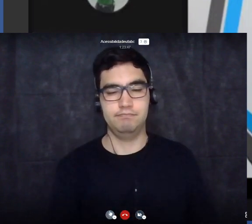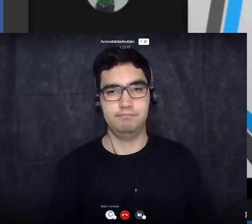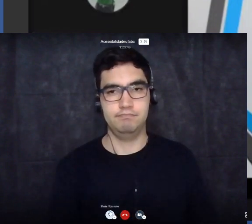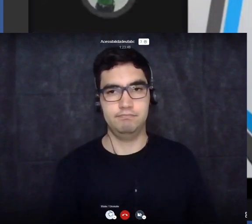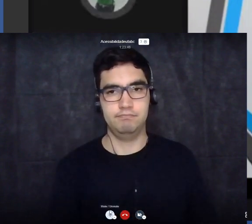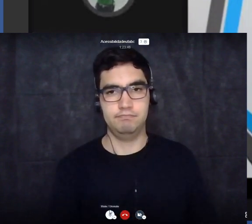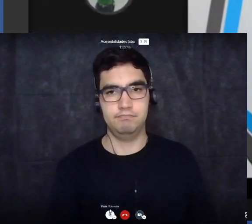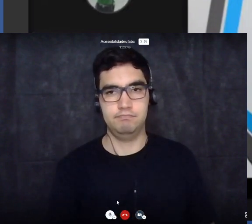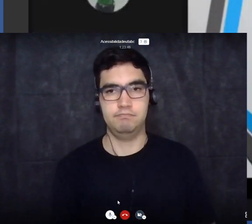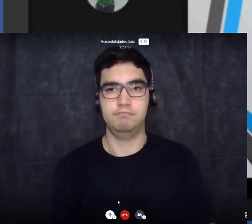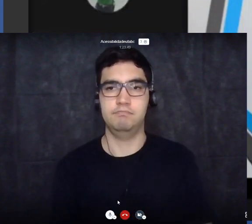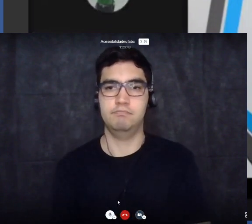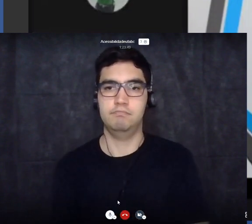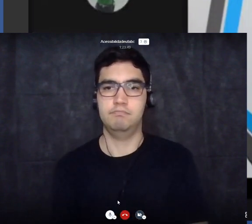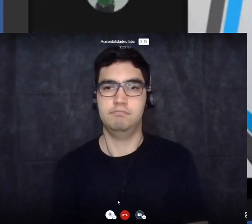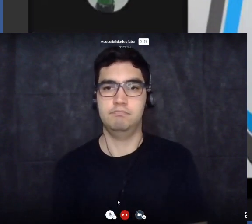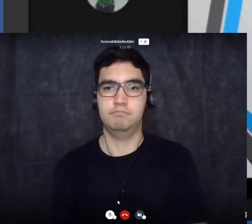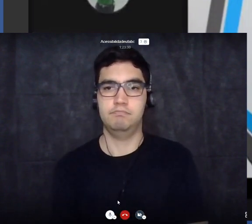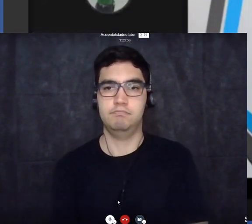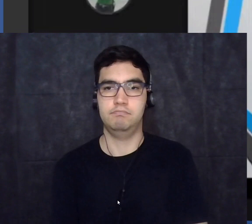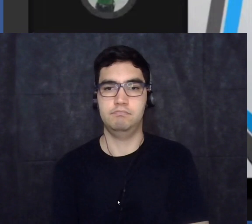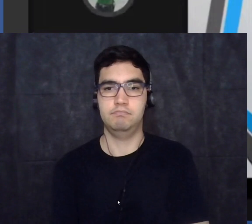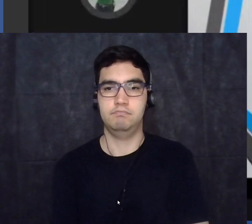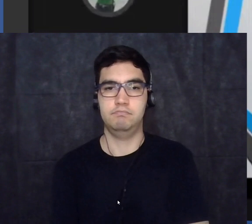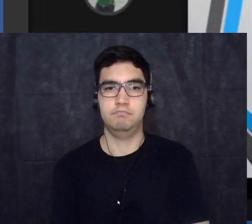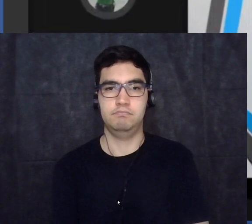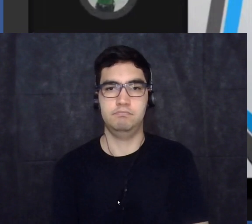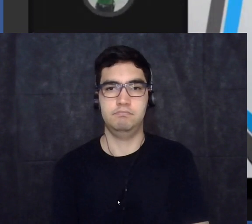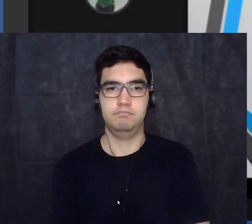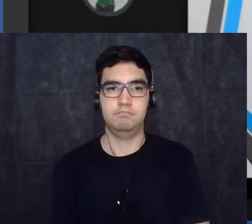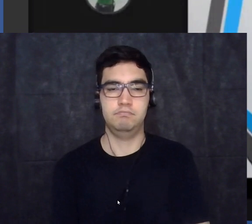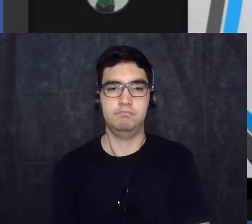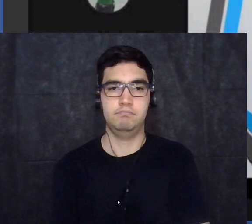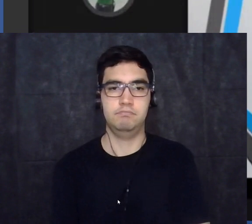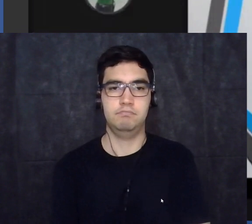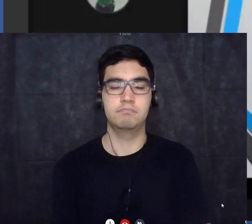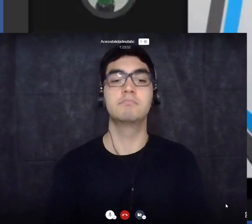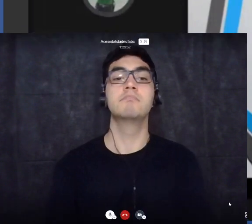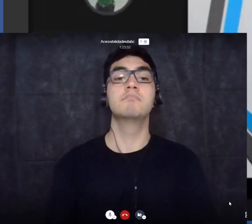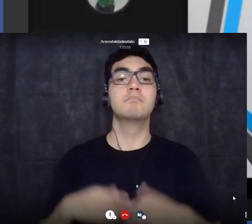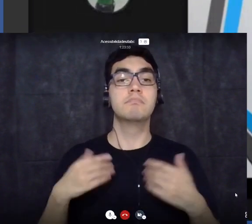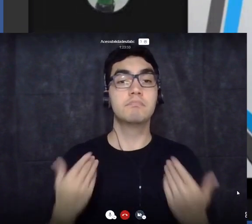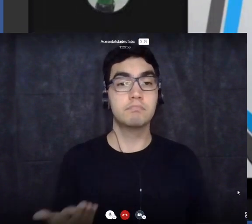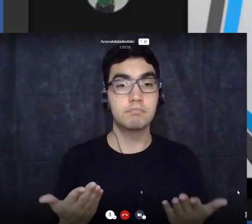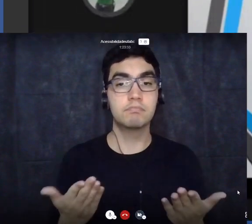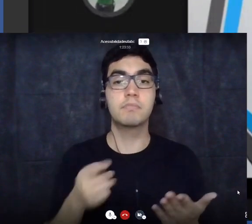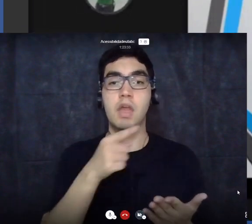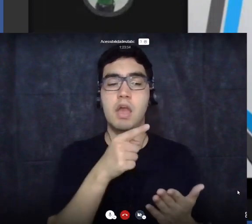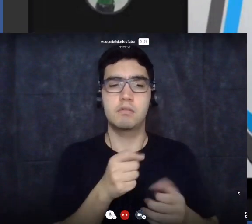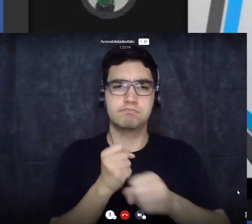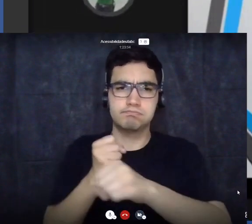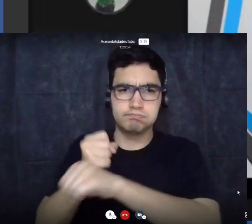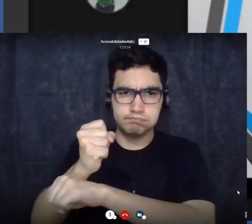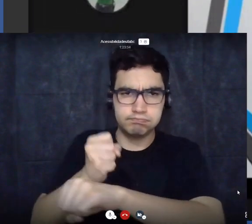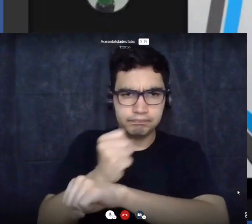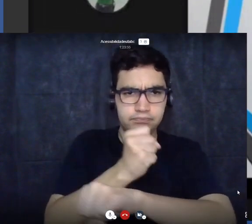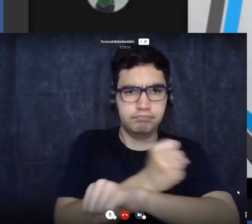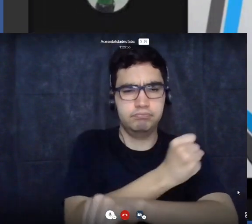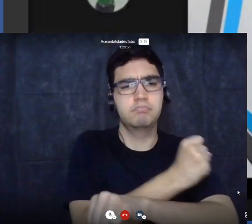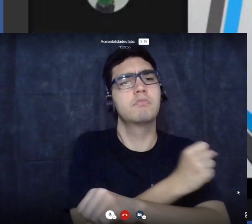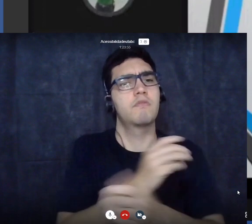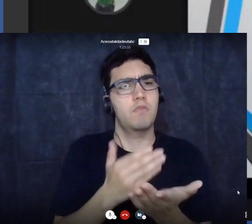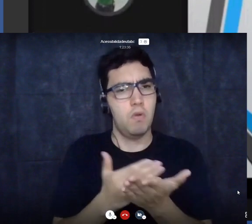e aí essas violações que estamos vendo vão se ampliar